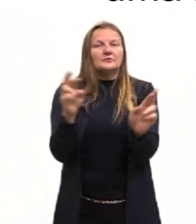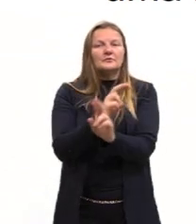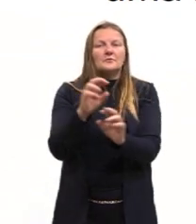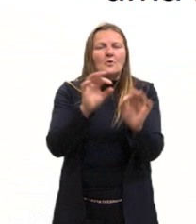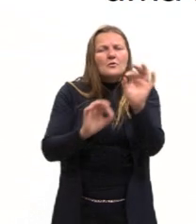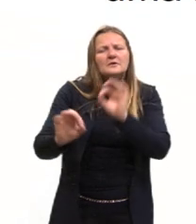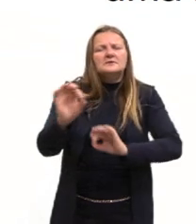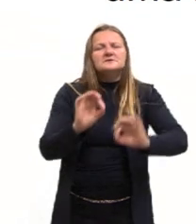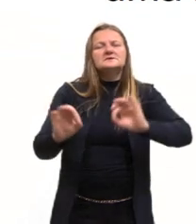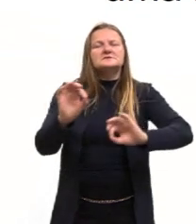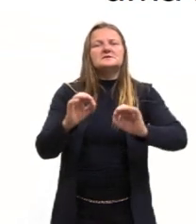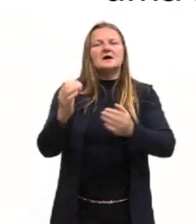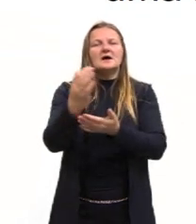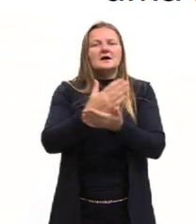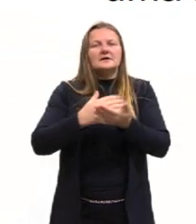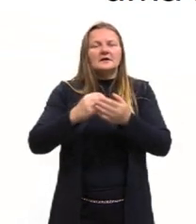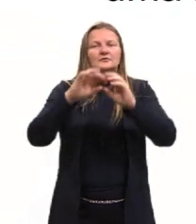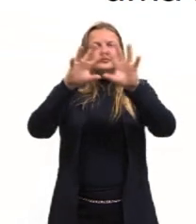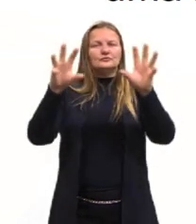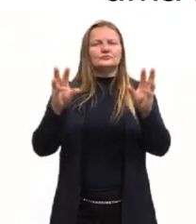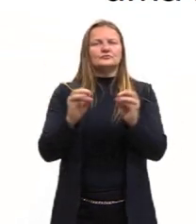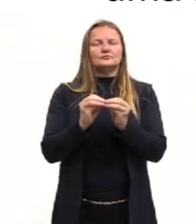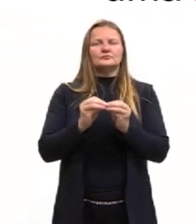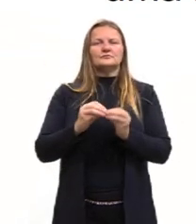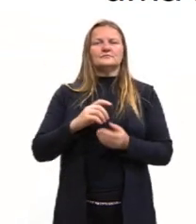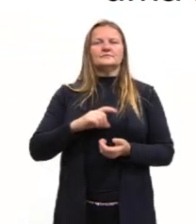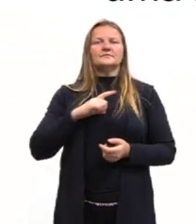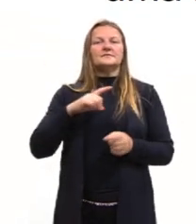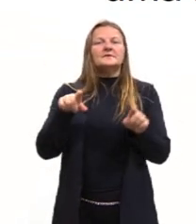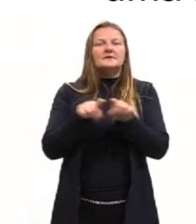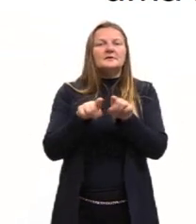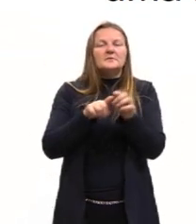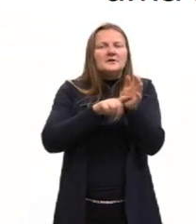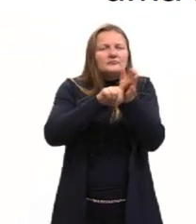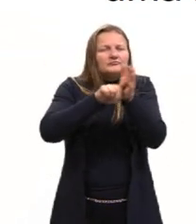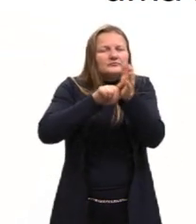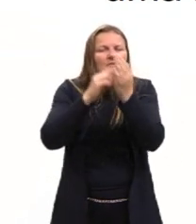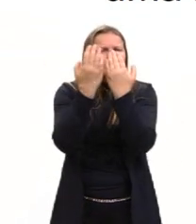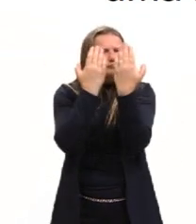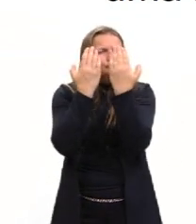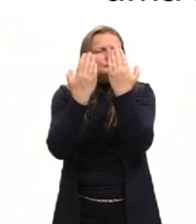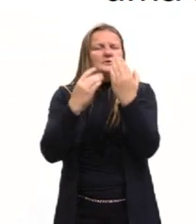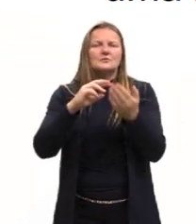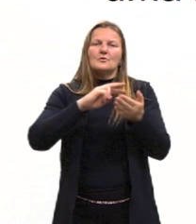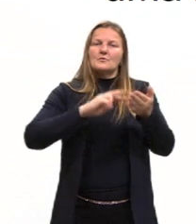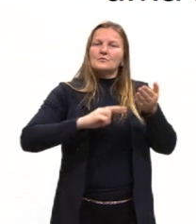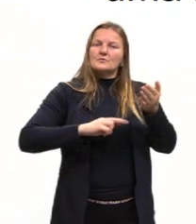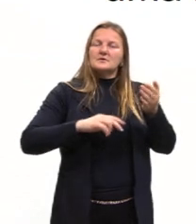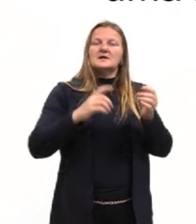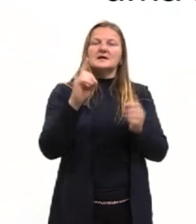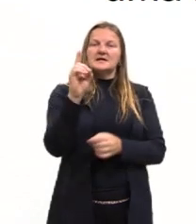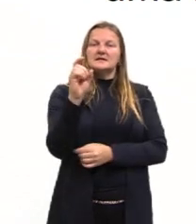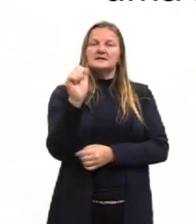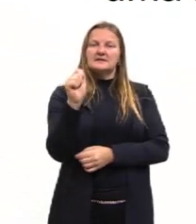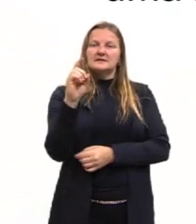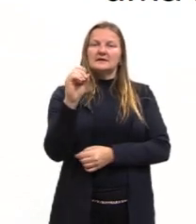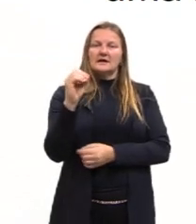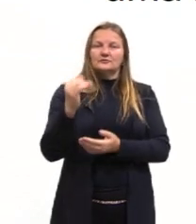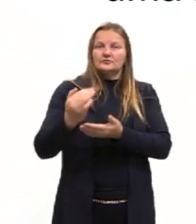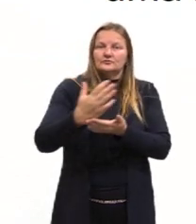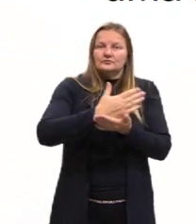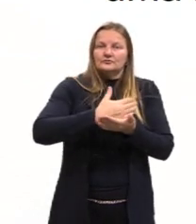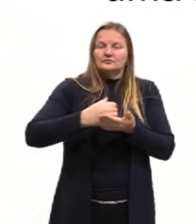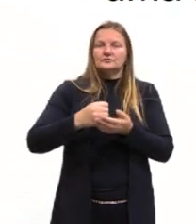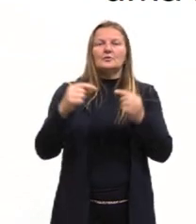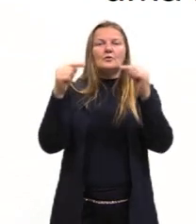organização, o resumo. Entra também a análise e a interpretação desses dados, tendo como